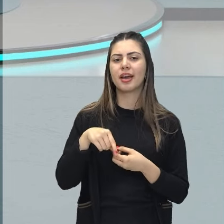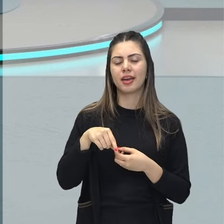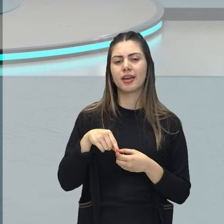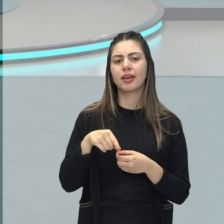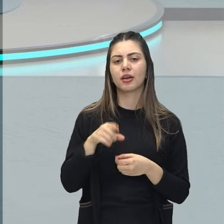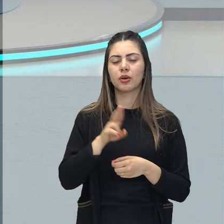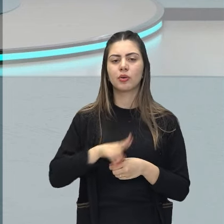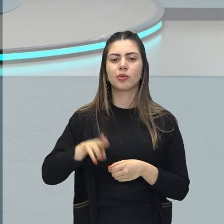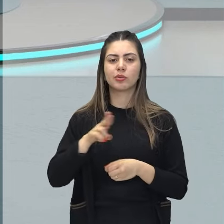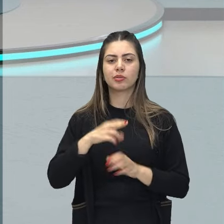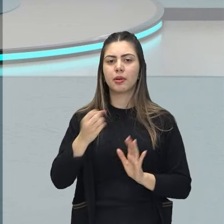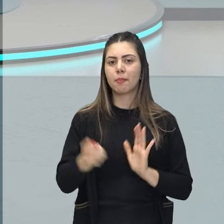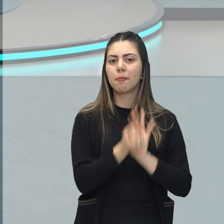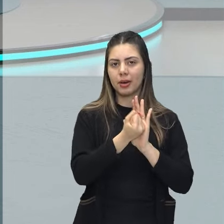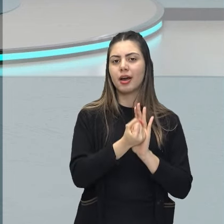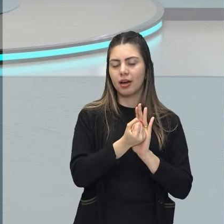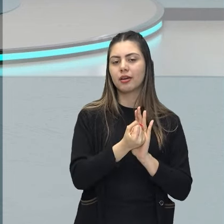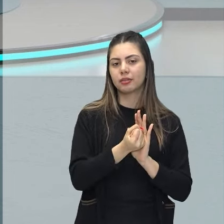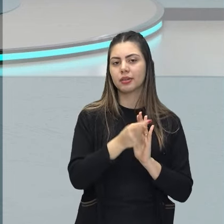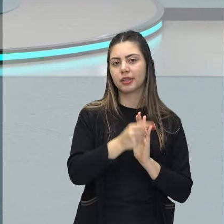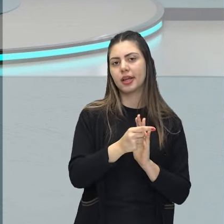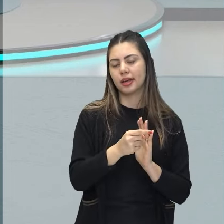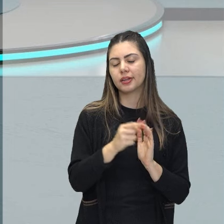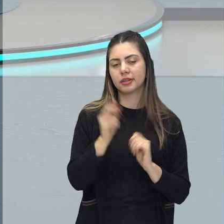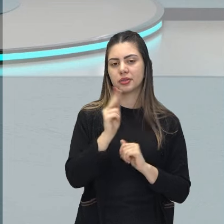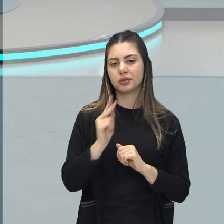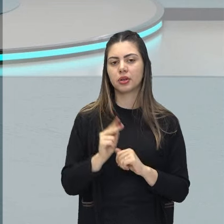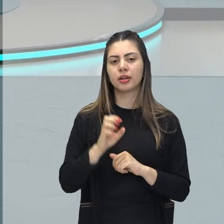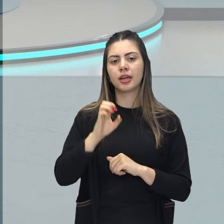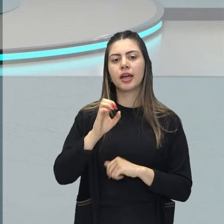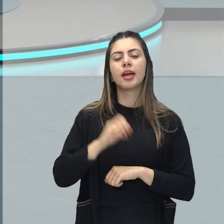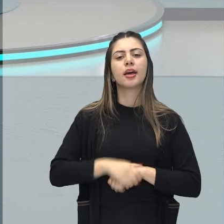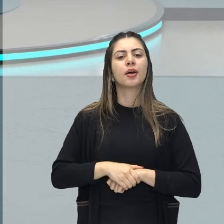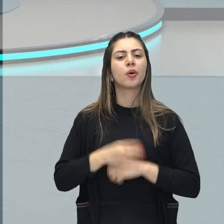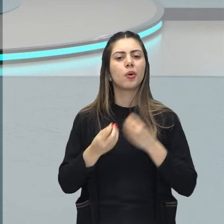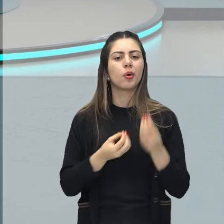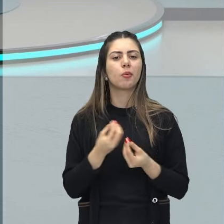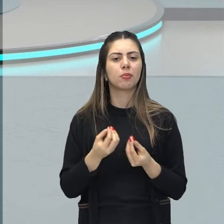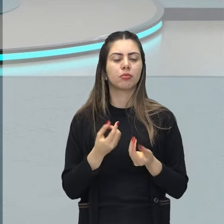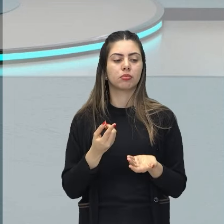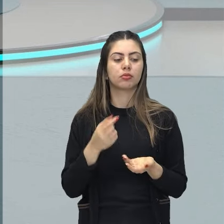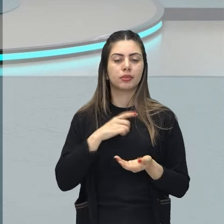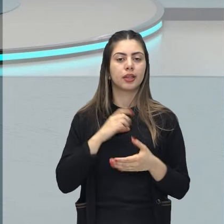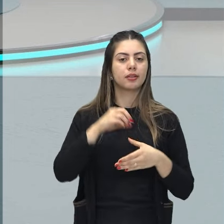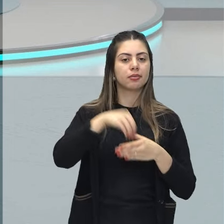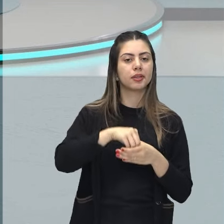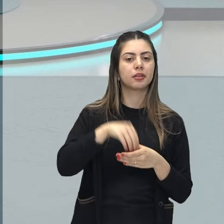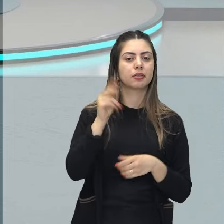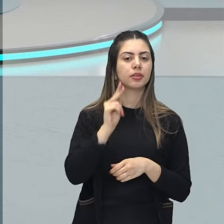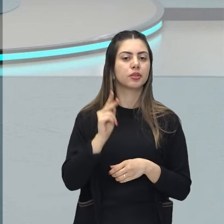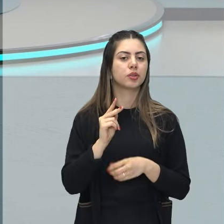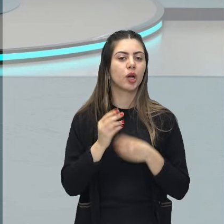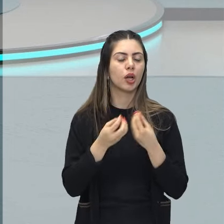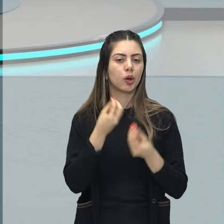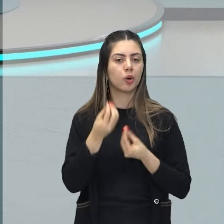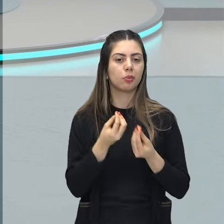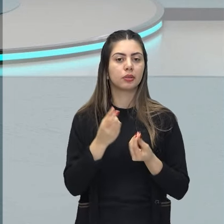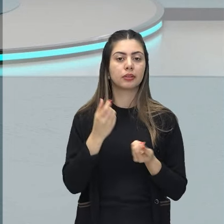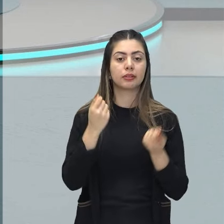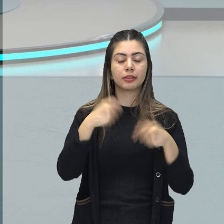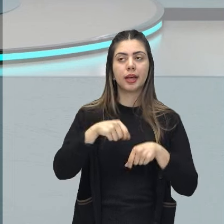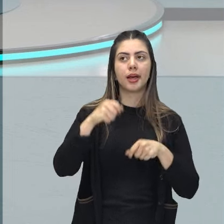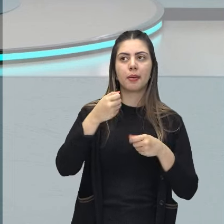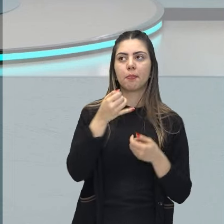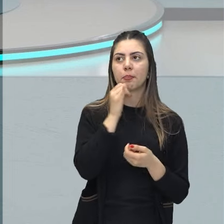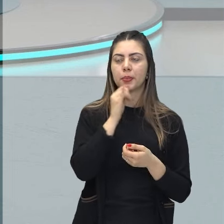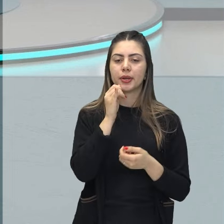marcar a sua obra. O que seria a epifania? É exatamente aquele momento em que você tem um esclarecimento,